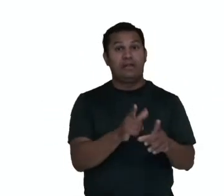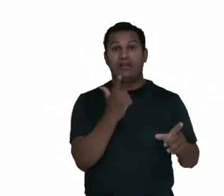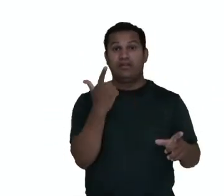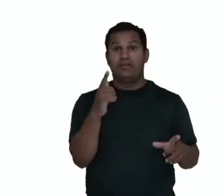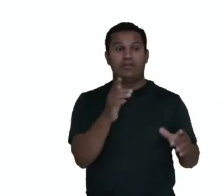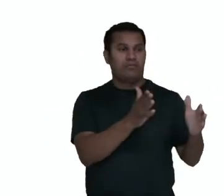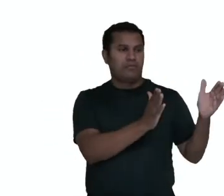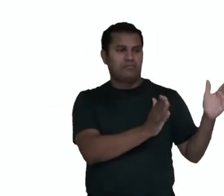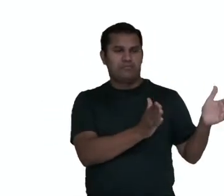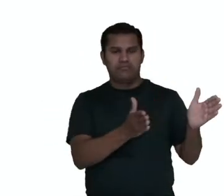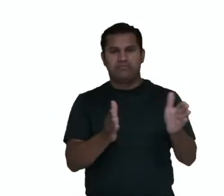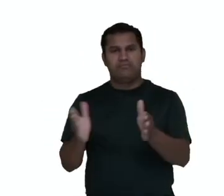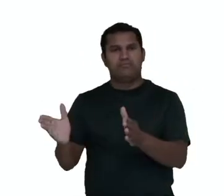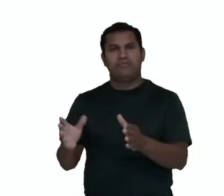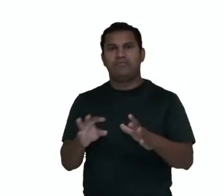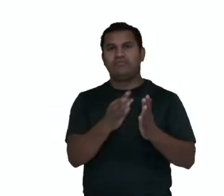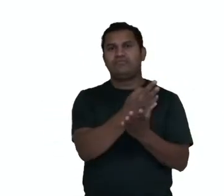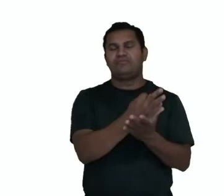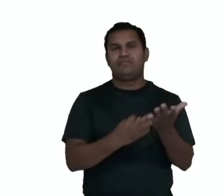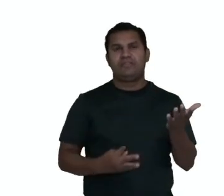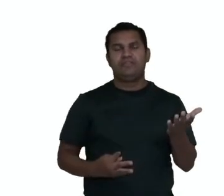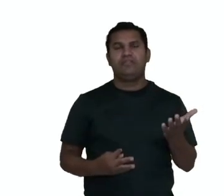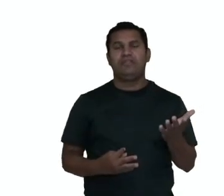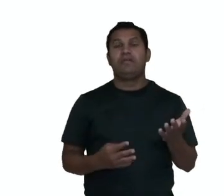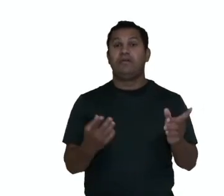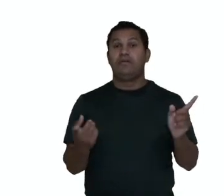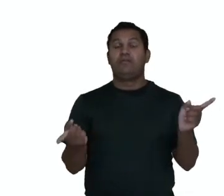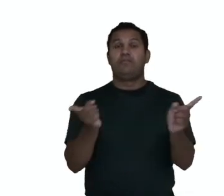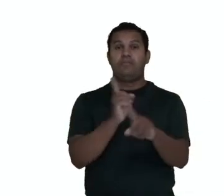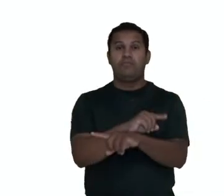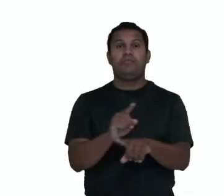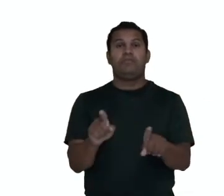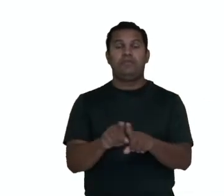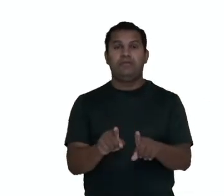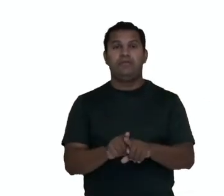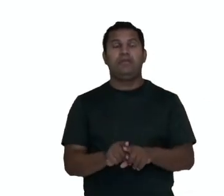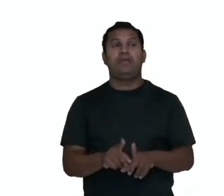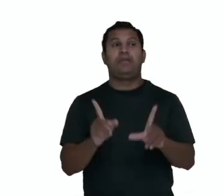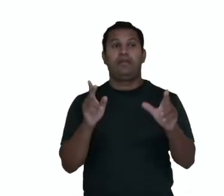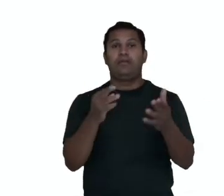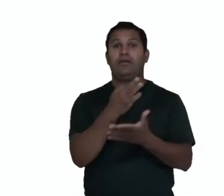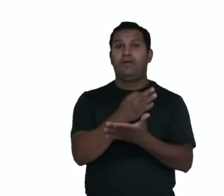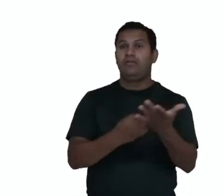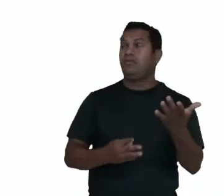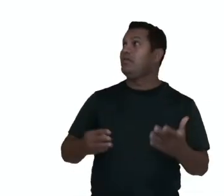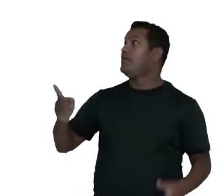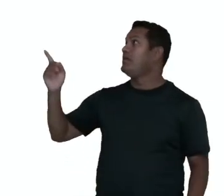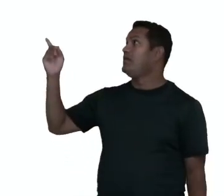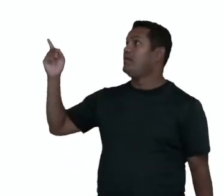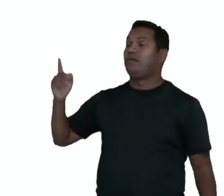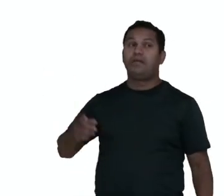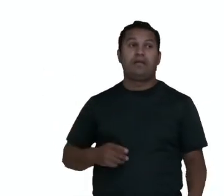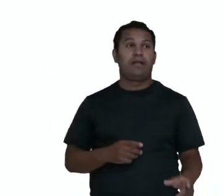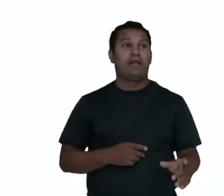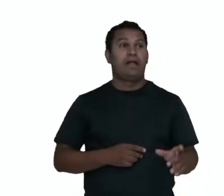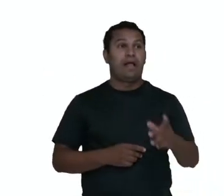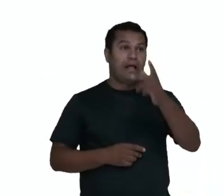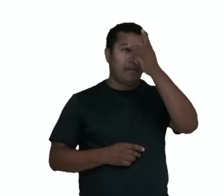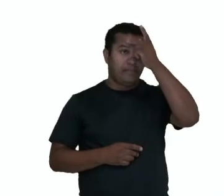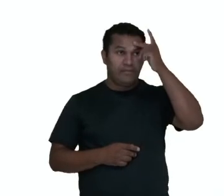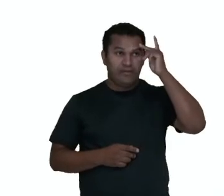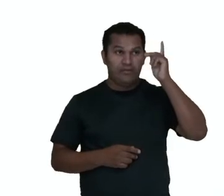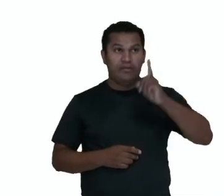fascinante e fremente de curiosidade que faz o jovem felino seguir para frente, as palavras felino, farejando e gruta